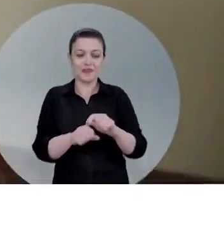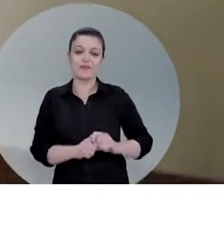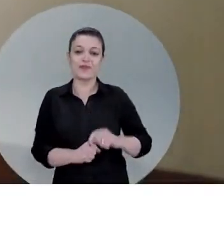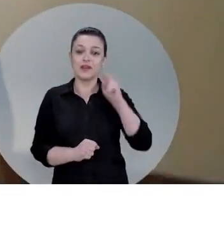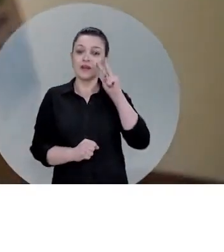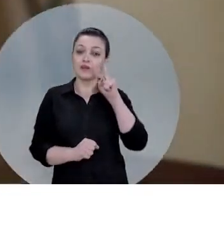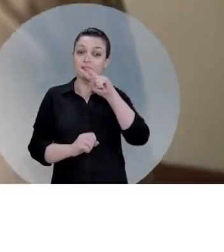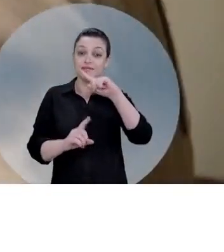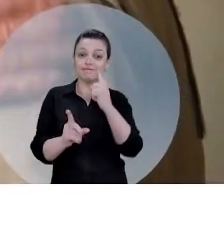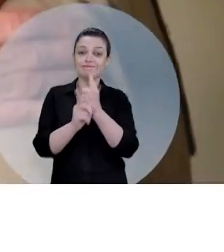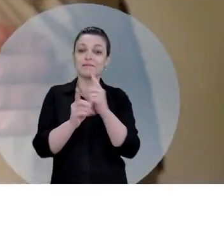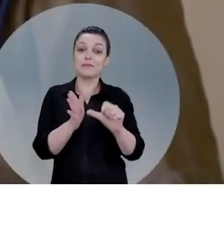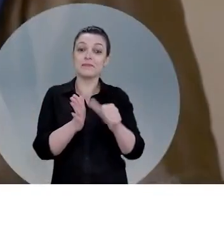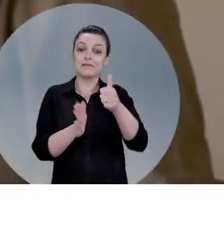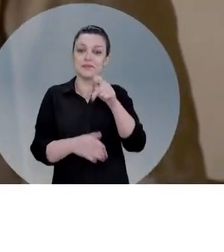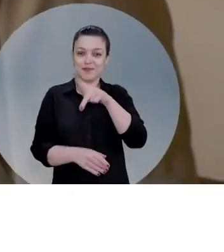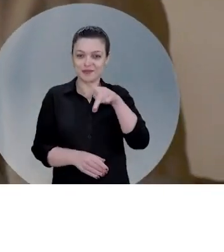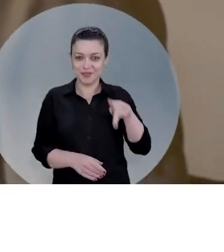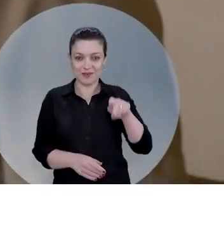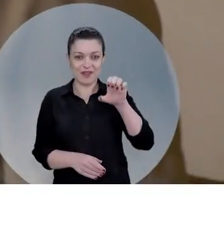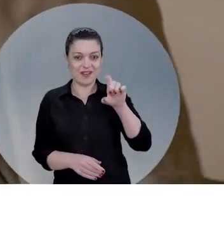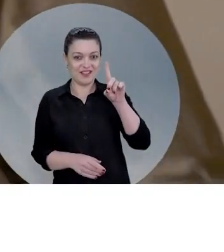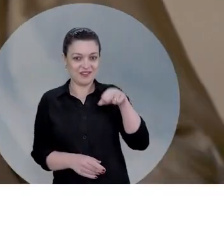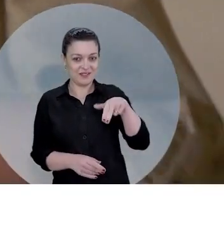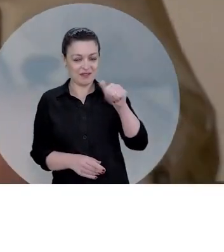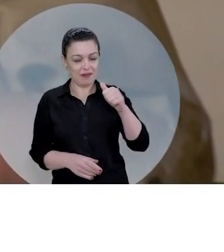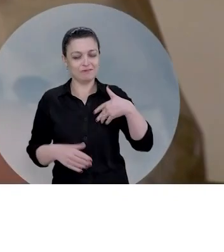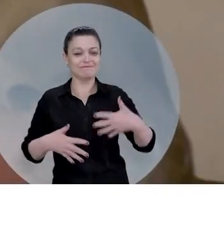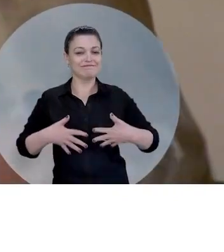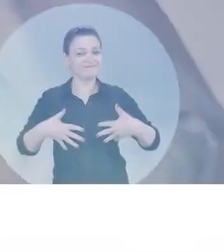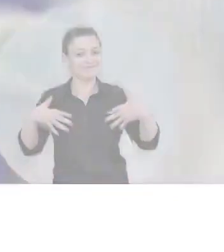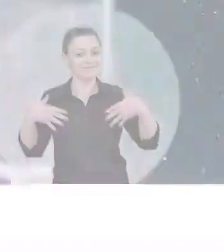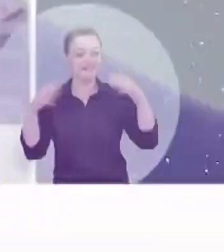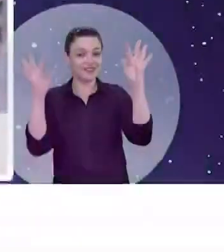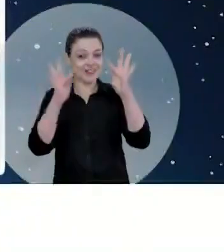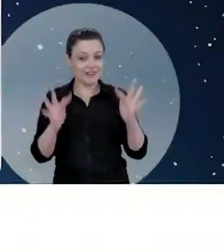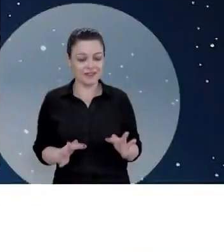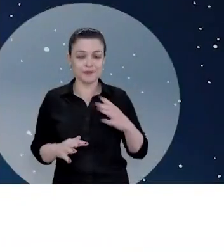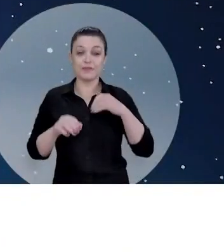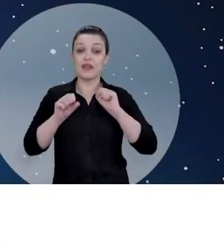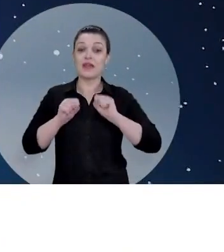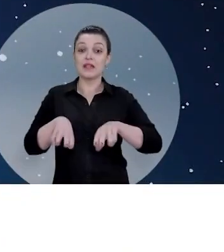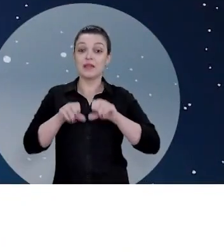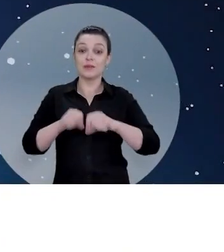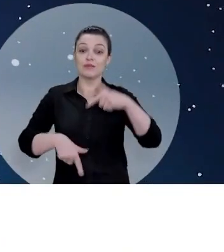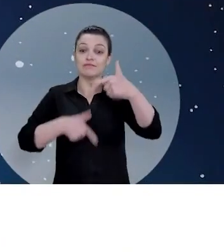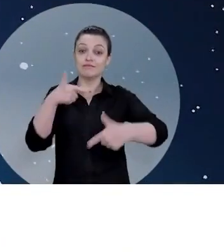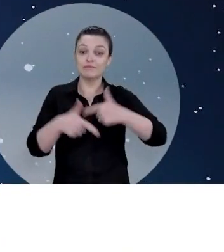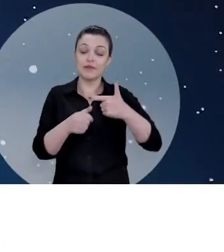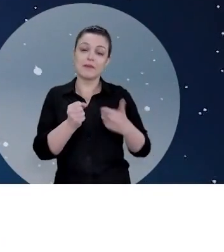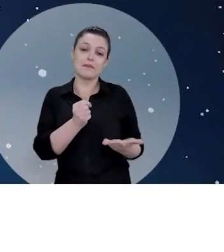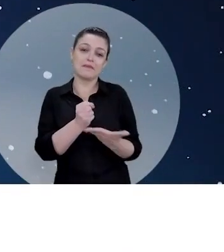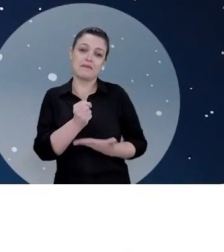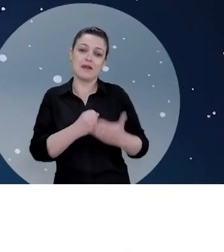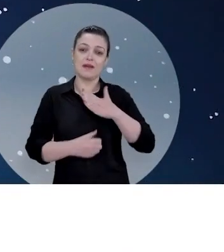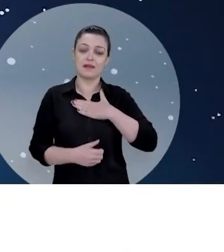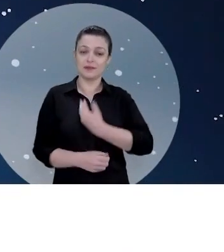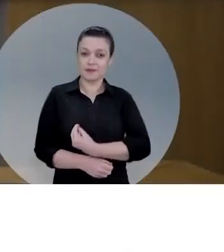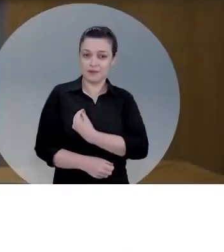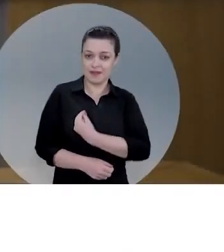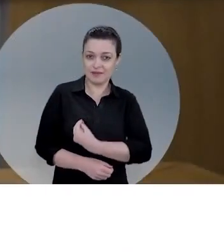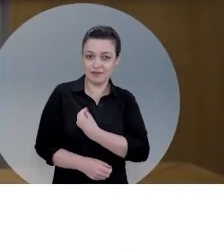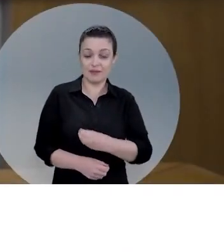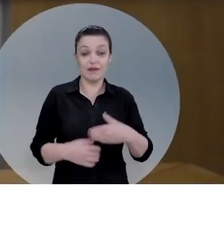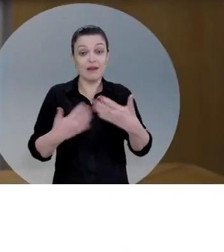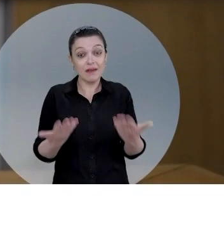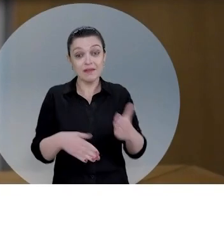Revi a minha primeira professora, a dona Edna. Quanta honra! Educação e trabalho são a base da minha vida. E aí,